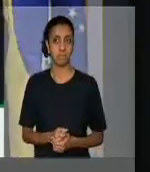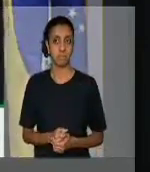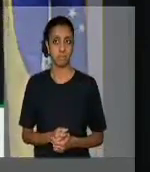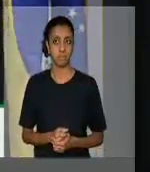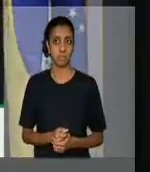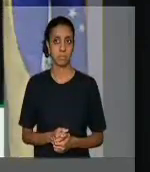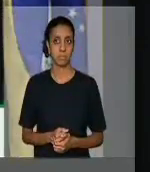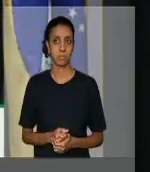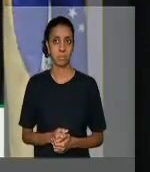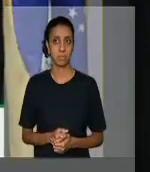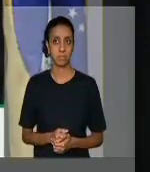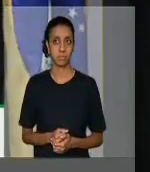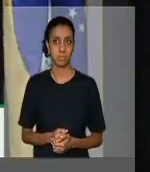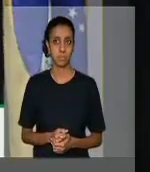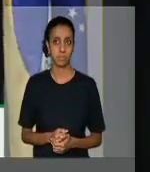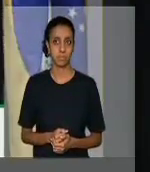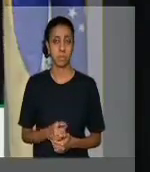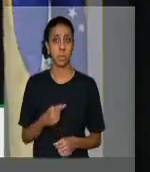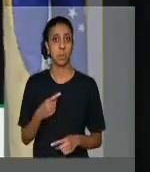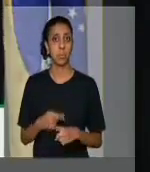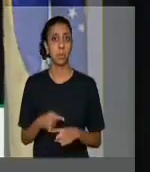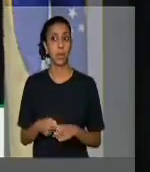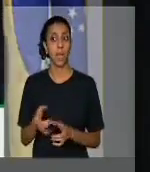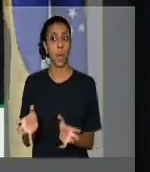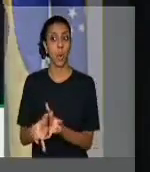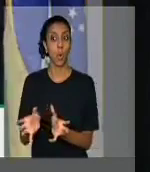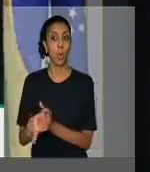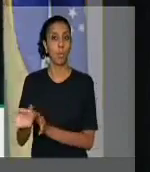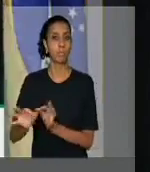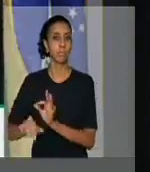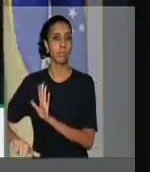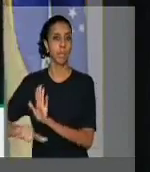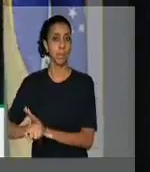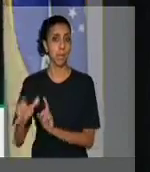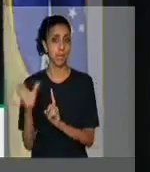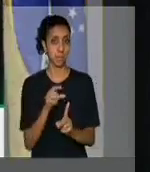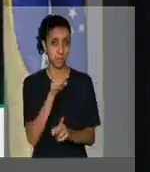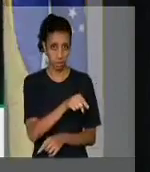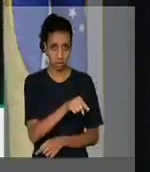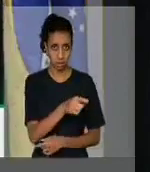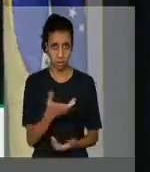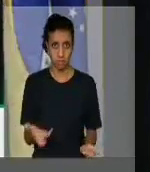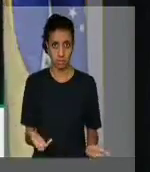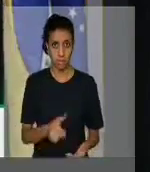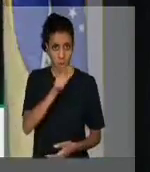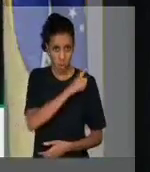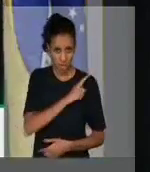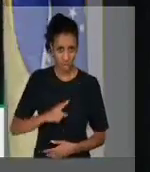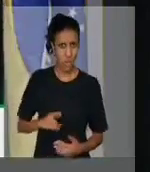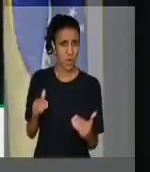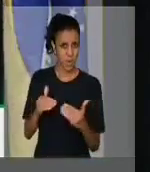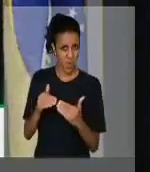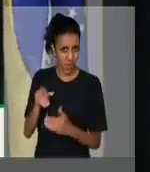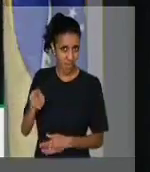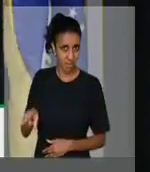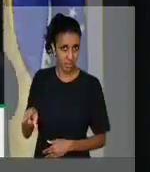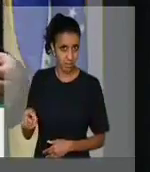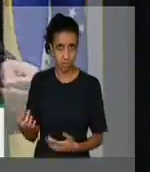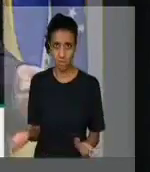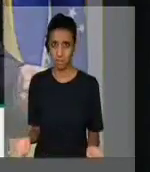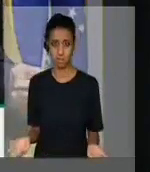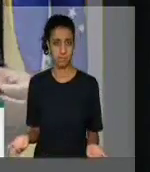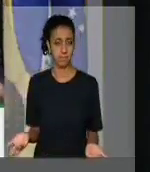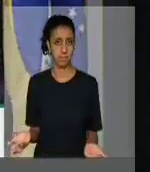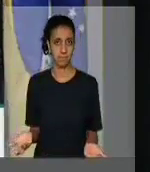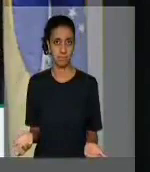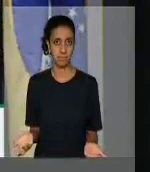ou é colocado por forças do crime organizado e com a conivência do governador. Ora, o que é que